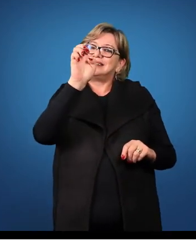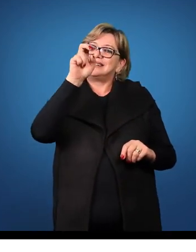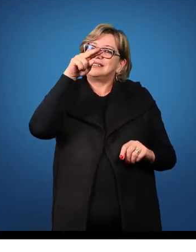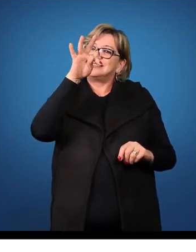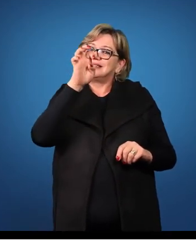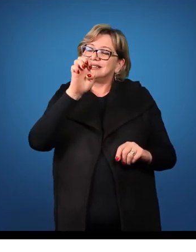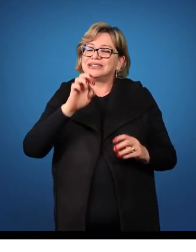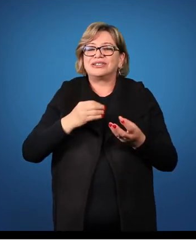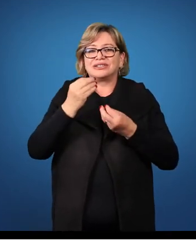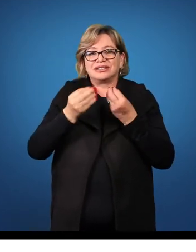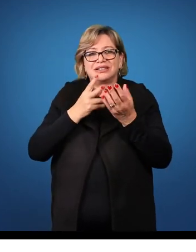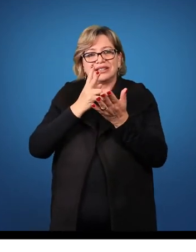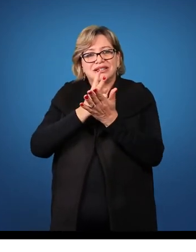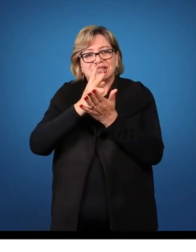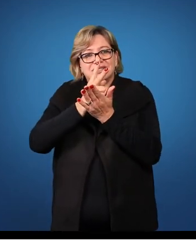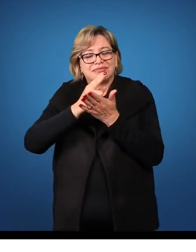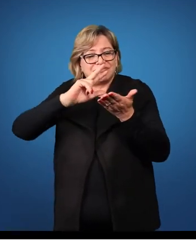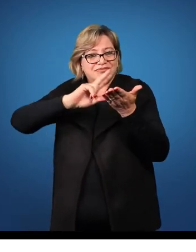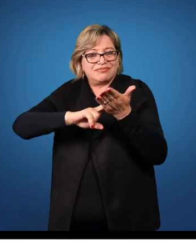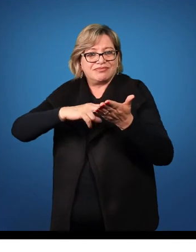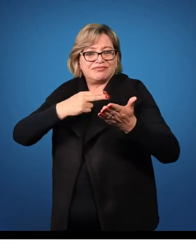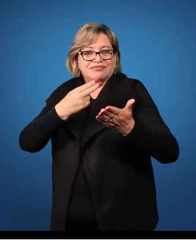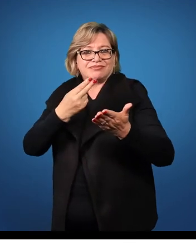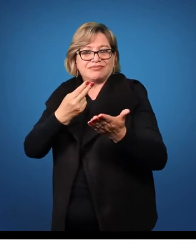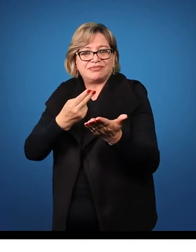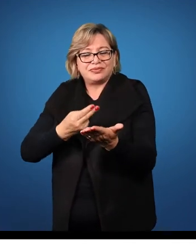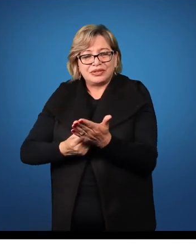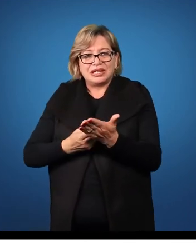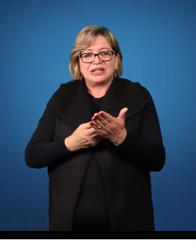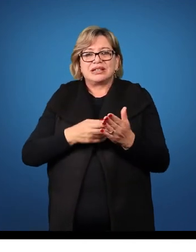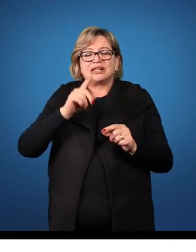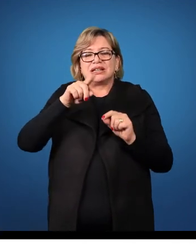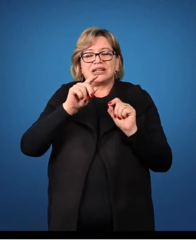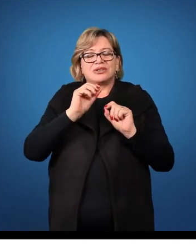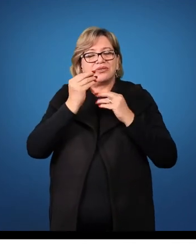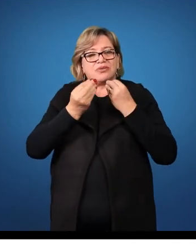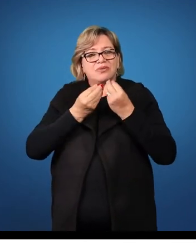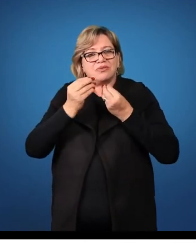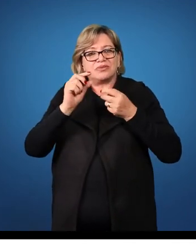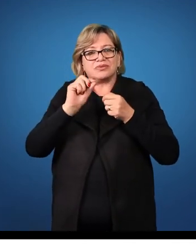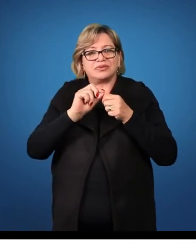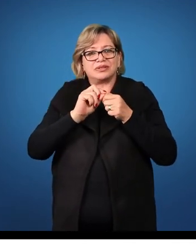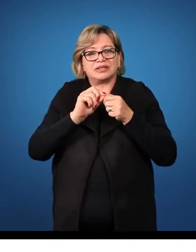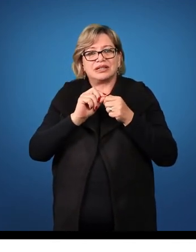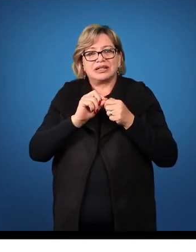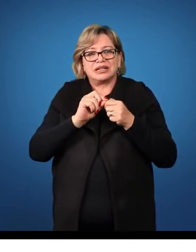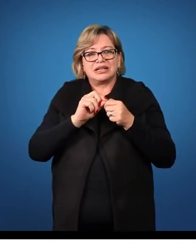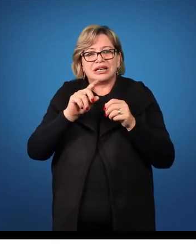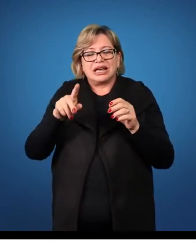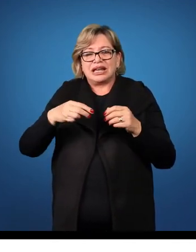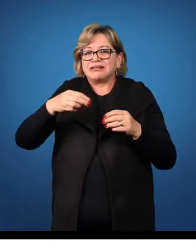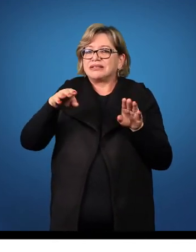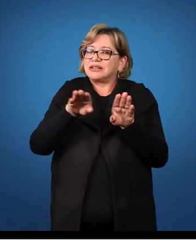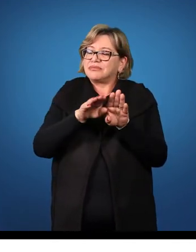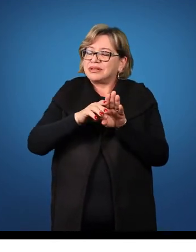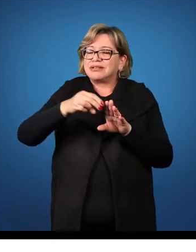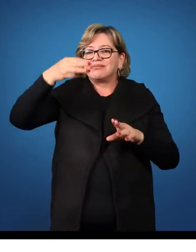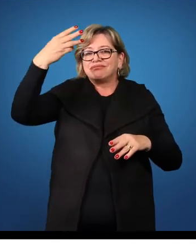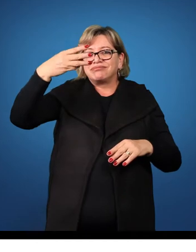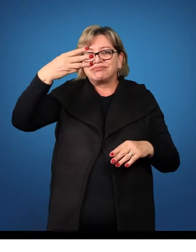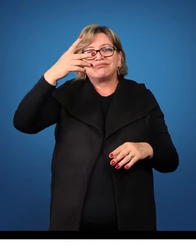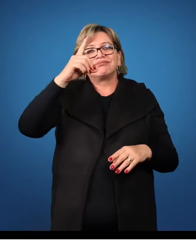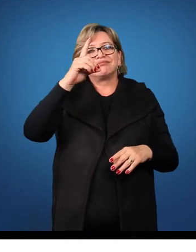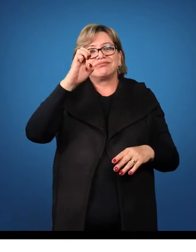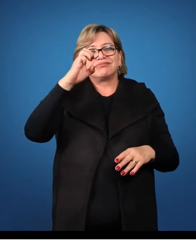O agente da voz passiva se traduz com o caso ablativo. Raio também é da terceira declinação.